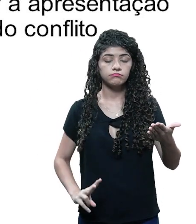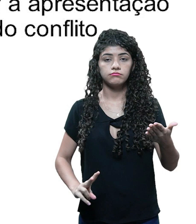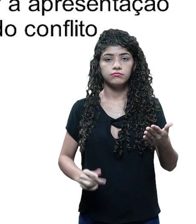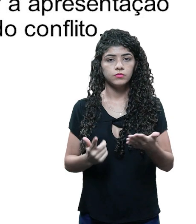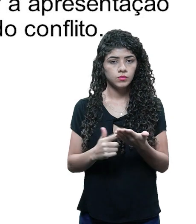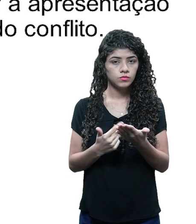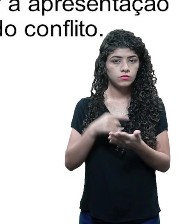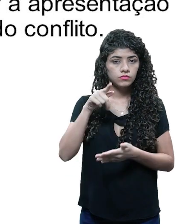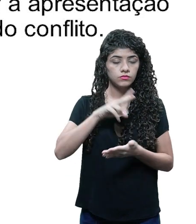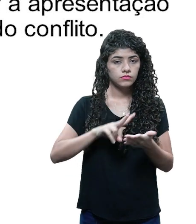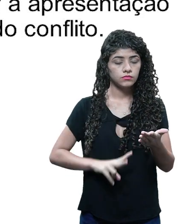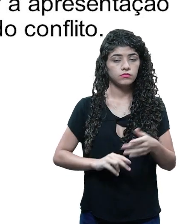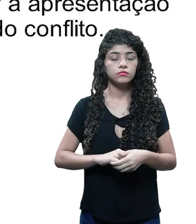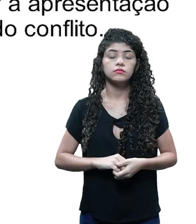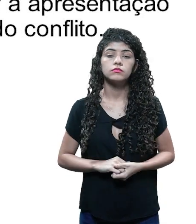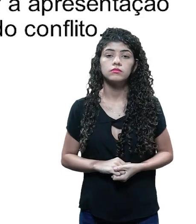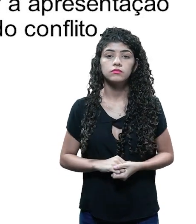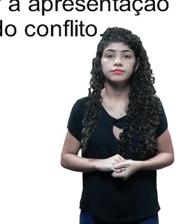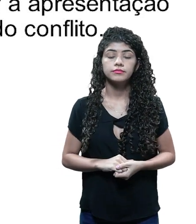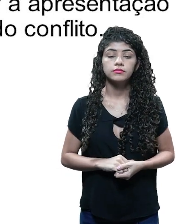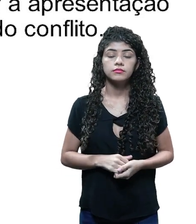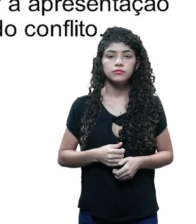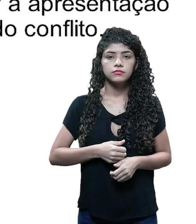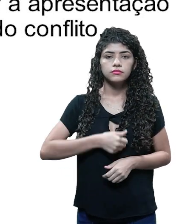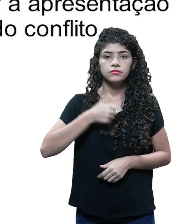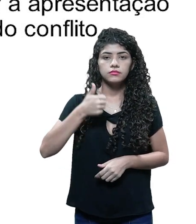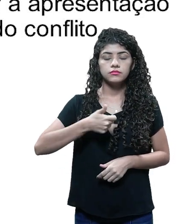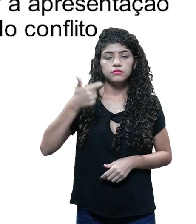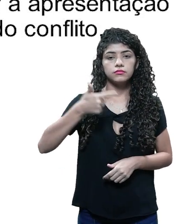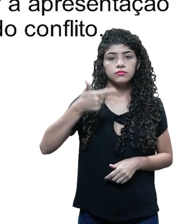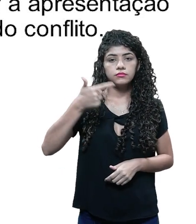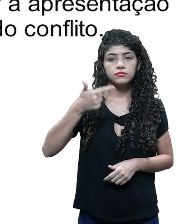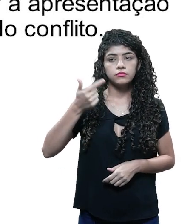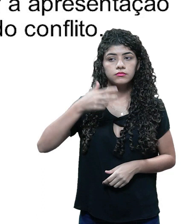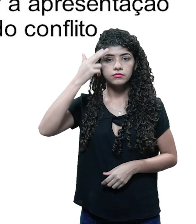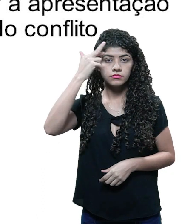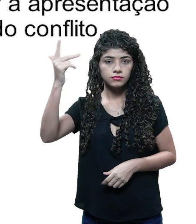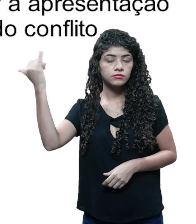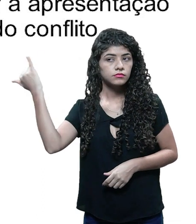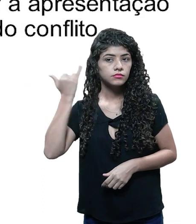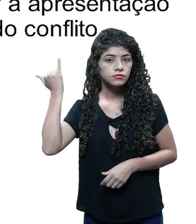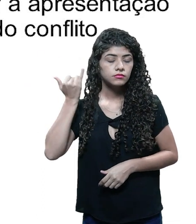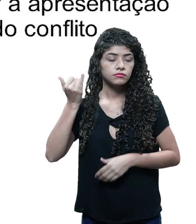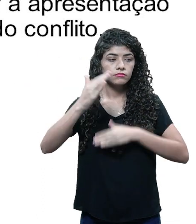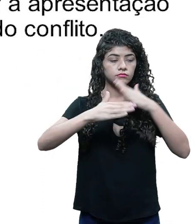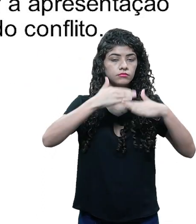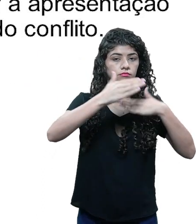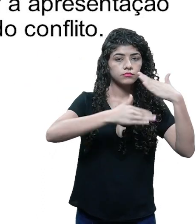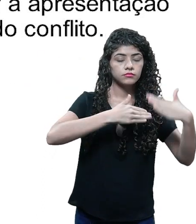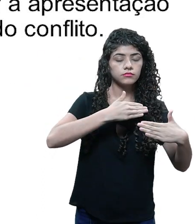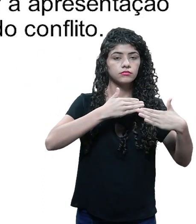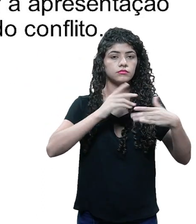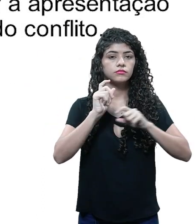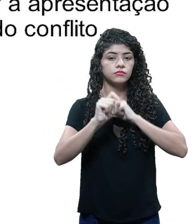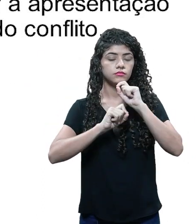primeiramente, em um livro que você leu. Segundo, uma história que você escutou, tentem desenvolver,